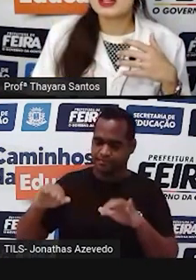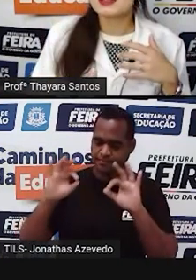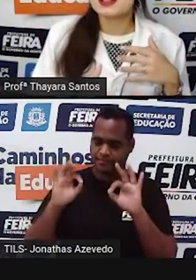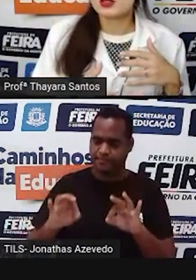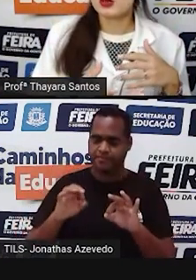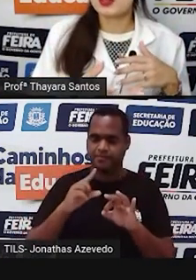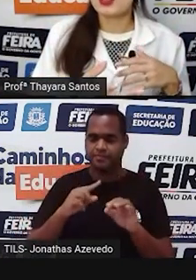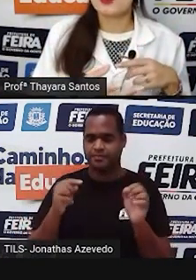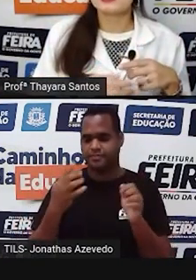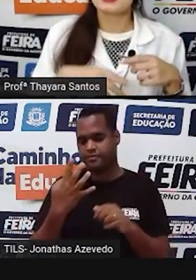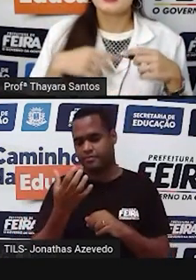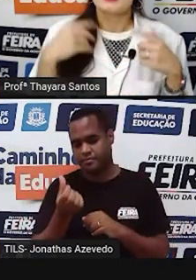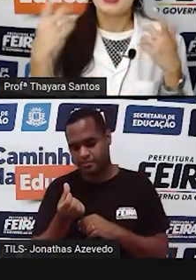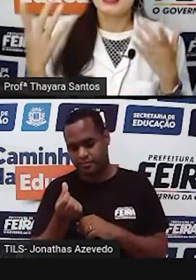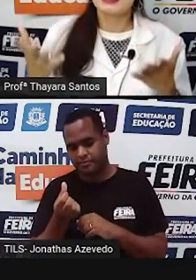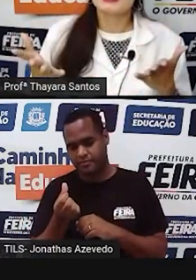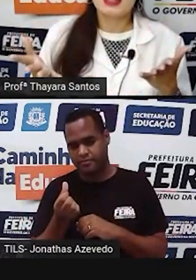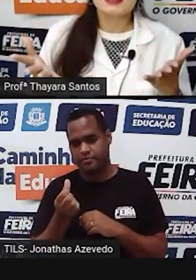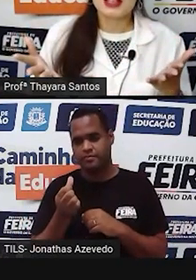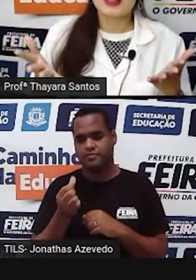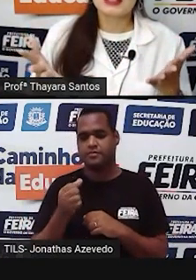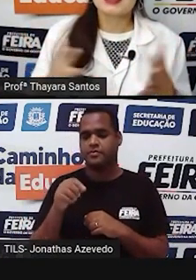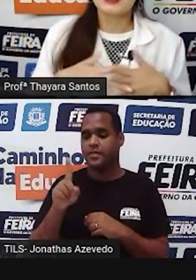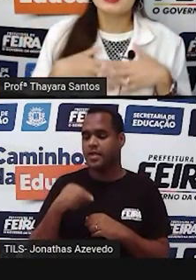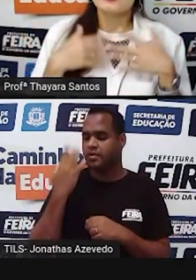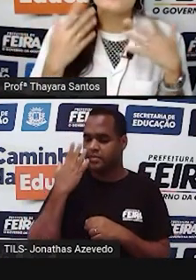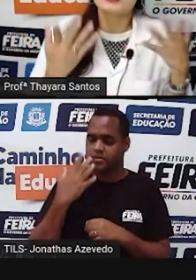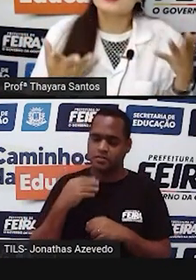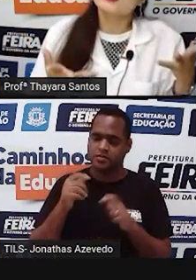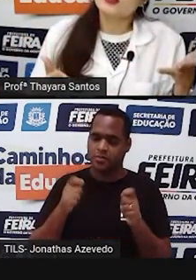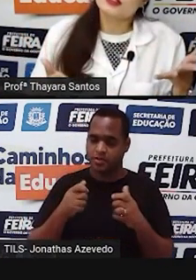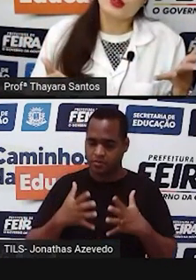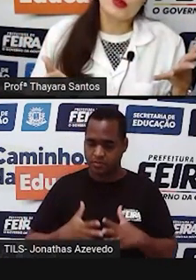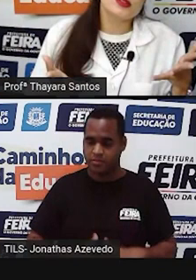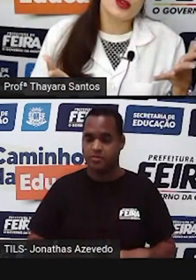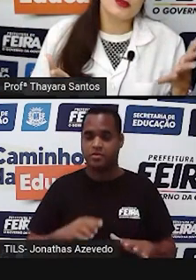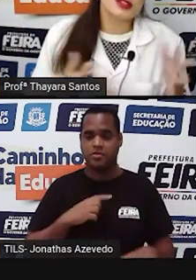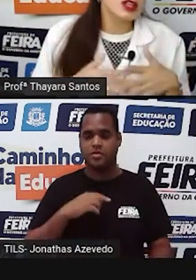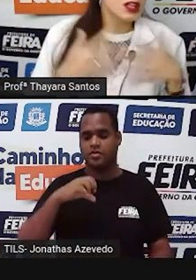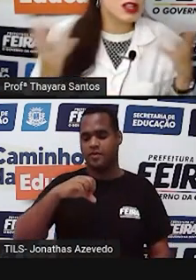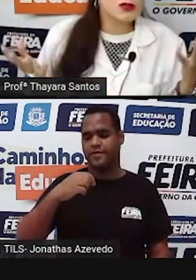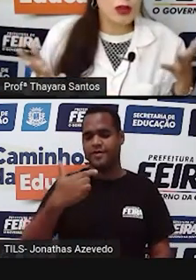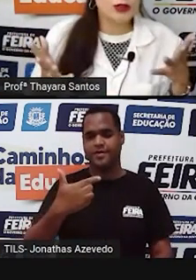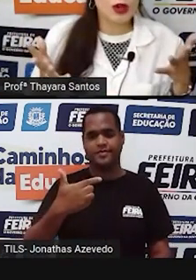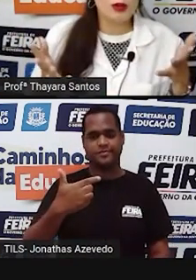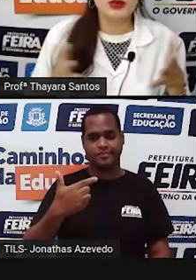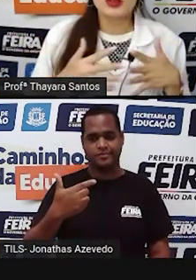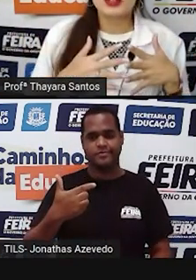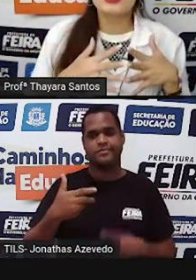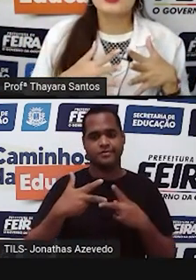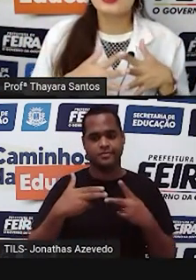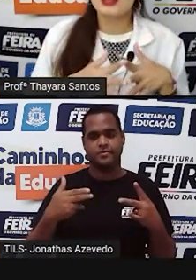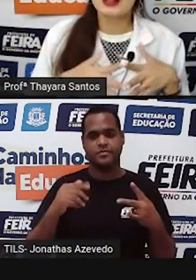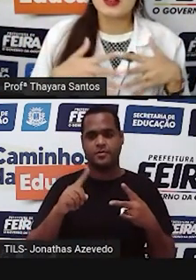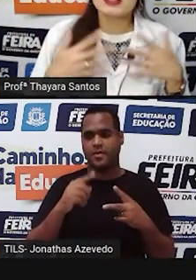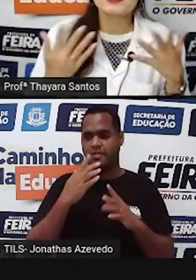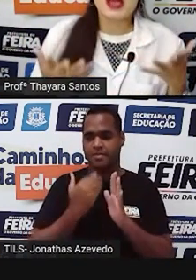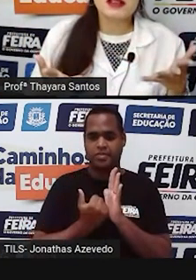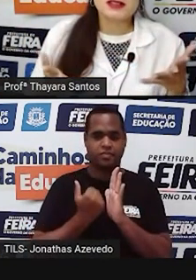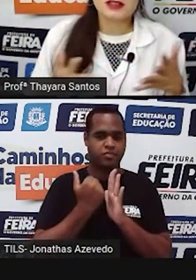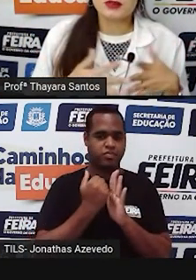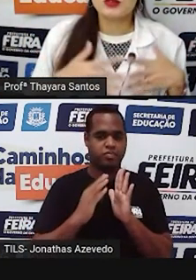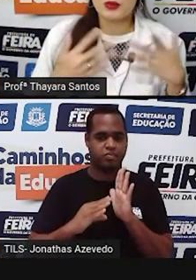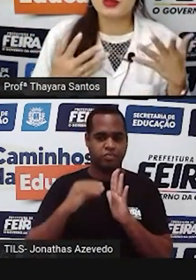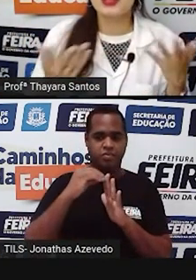com os 46 cromossomos, aquela criança que vai nascer vai ter 92 cromossomos. Isso é o dobro da nossa